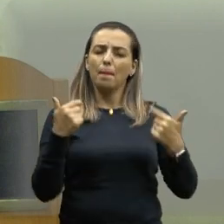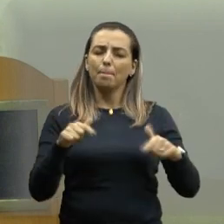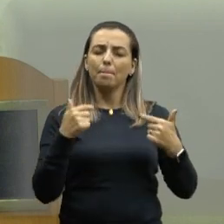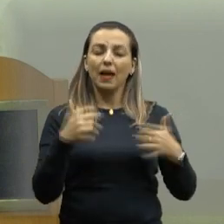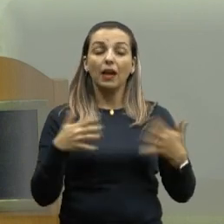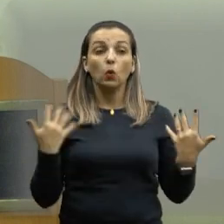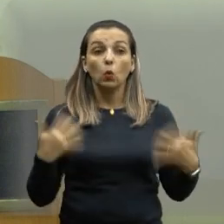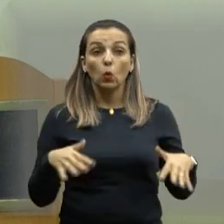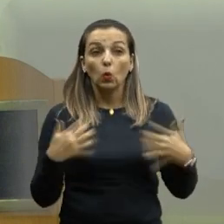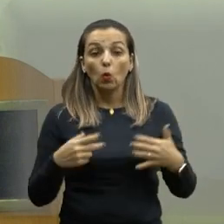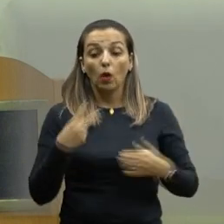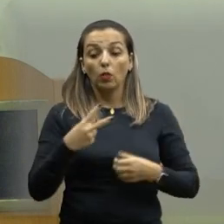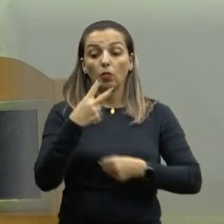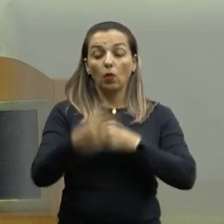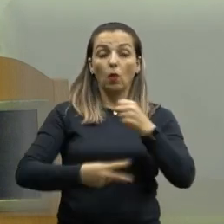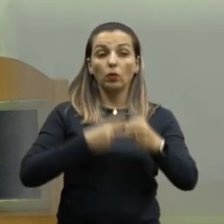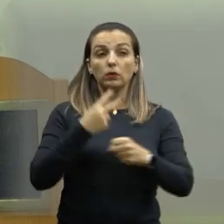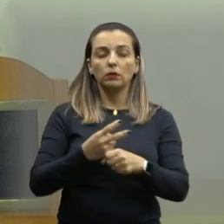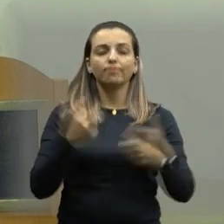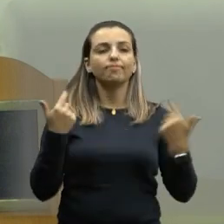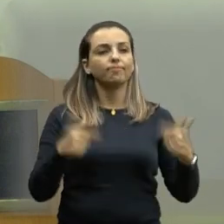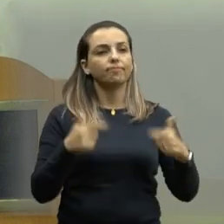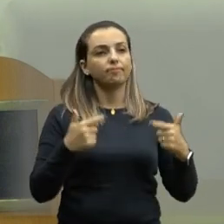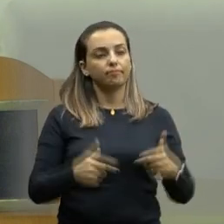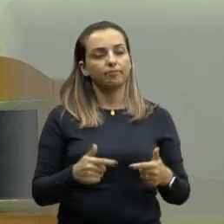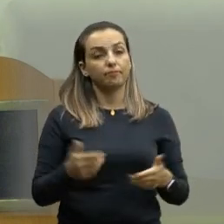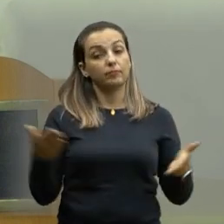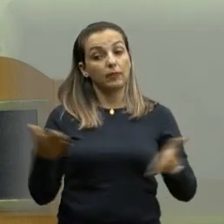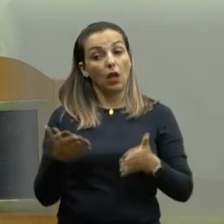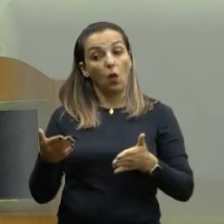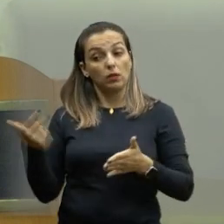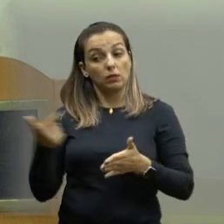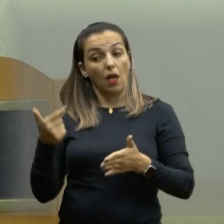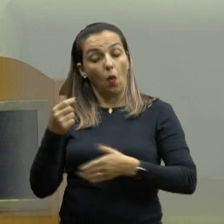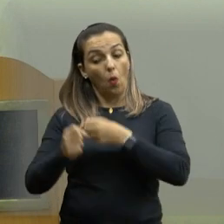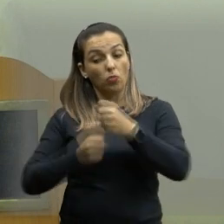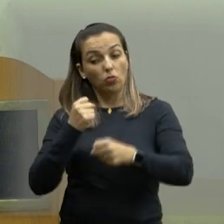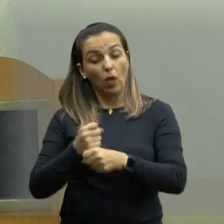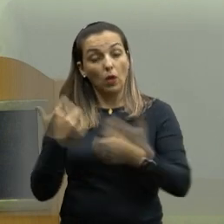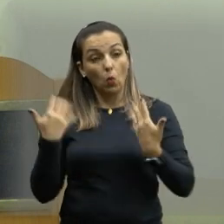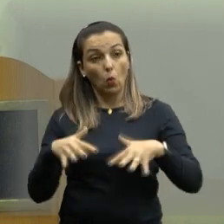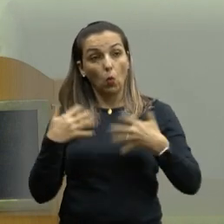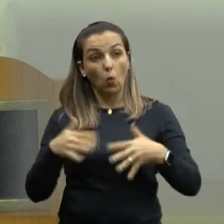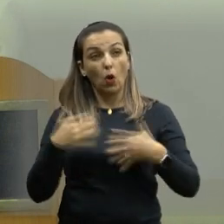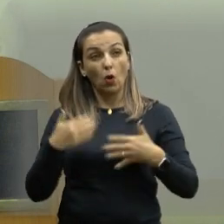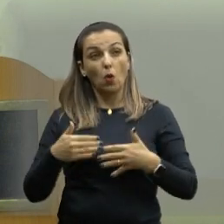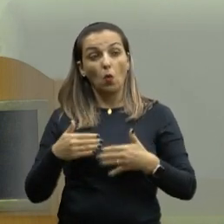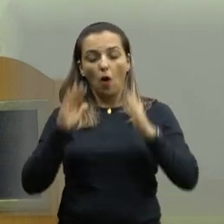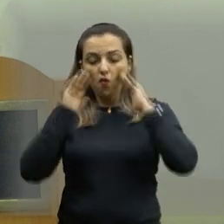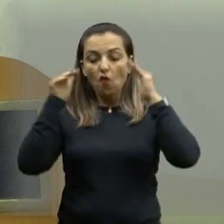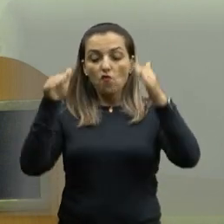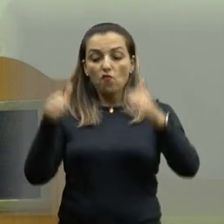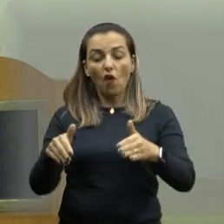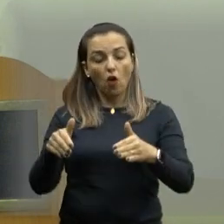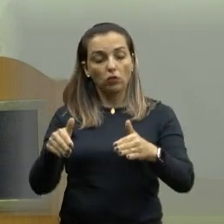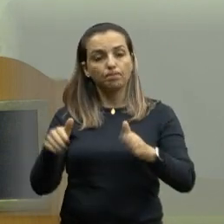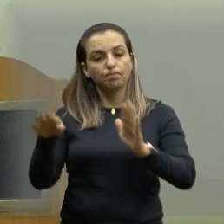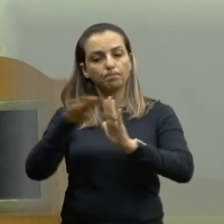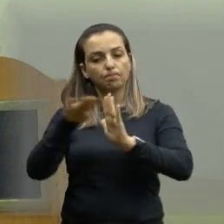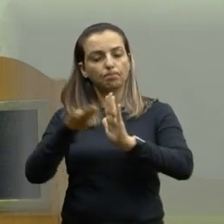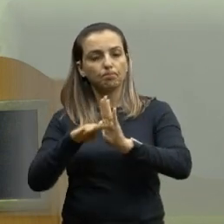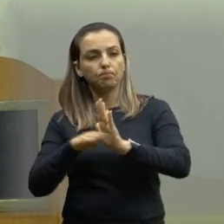tempo, de dois anos. E o nosso segundo ano foi essa correria, muito foco e determinação, nas pautas que nos